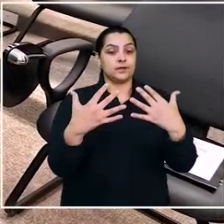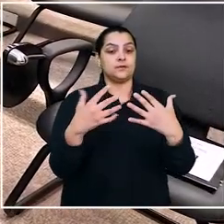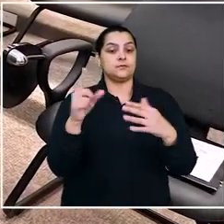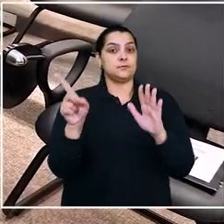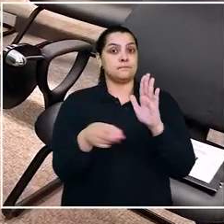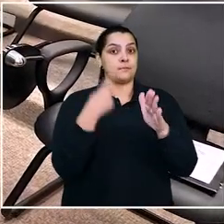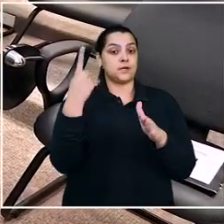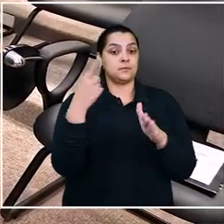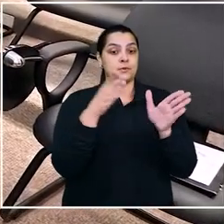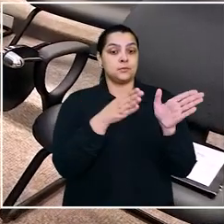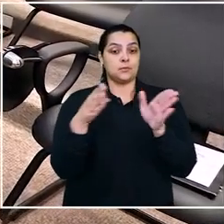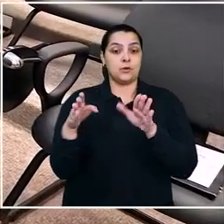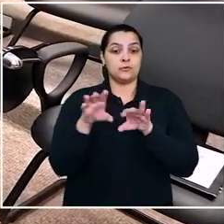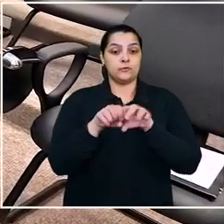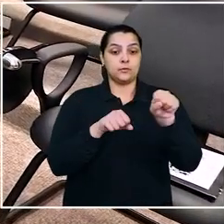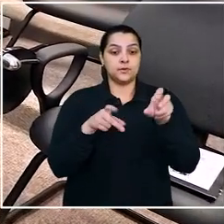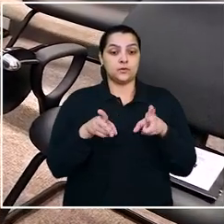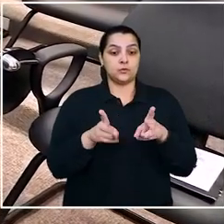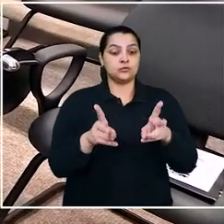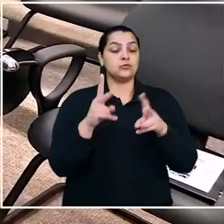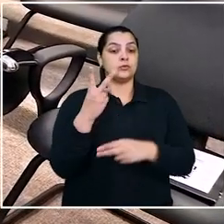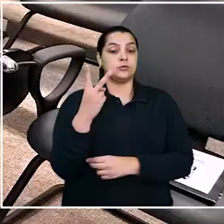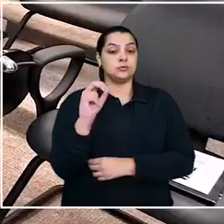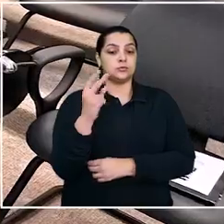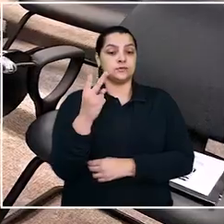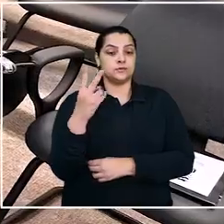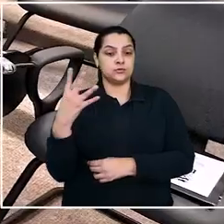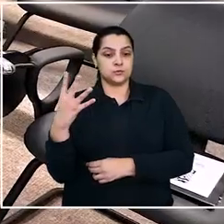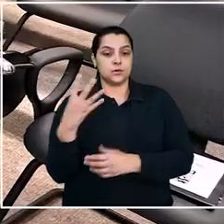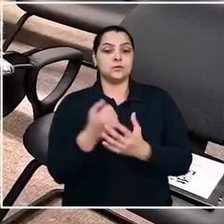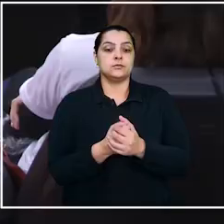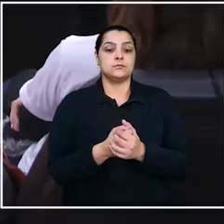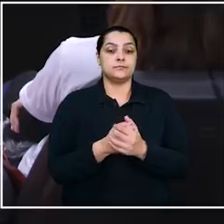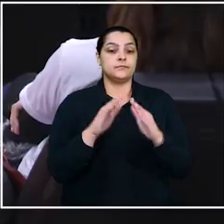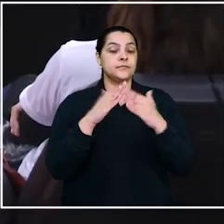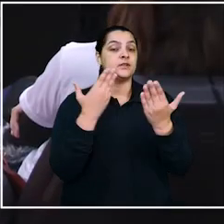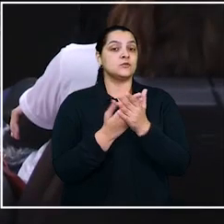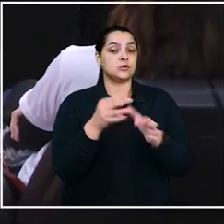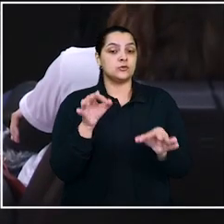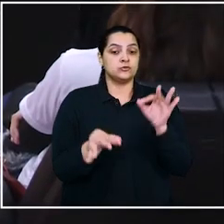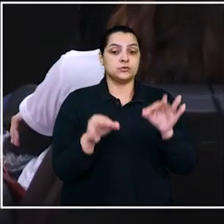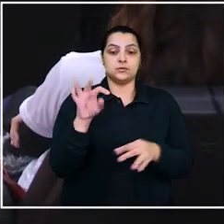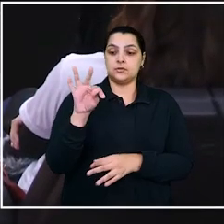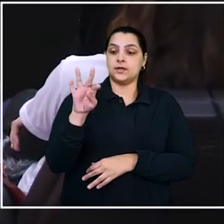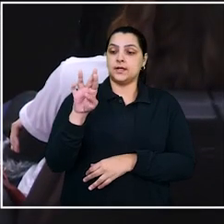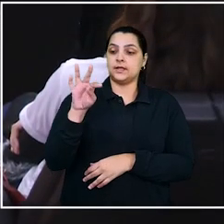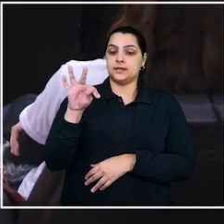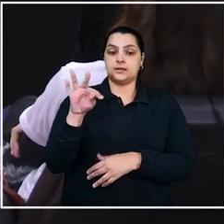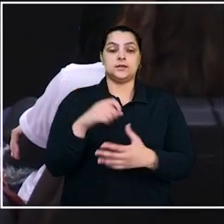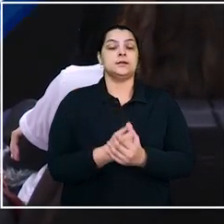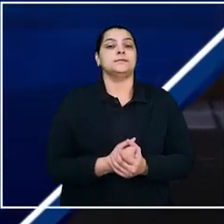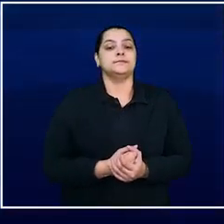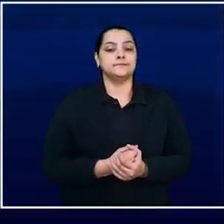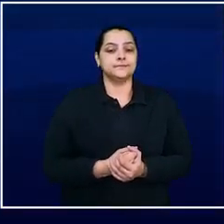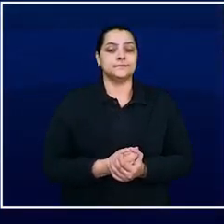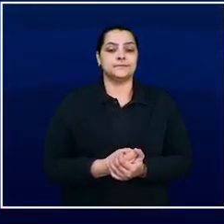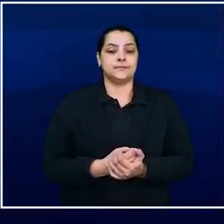realizada durante o primeiro módulo de formação continuada 2024 da Escola Judicial do TRT.